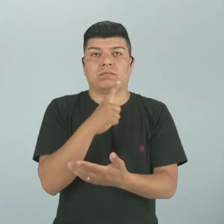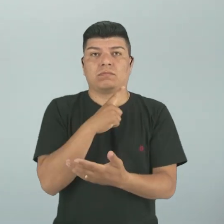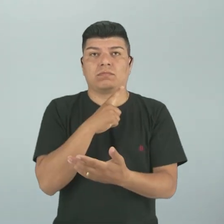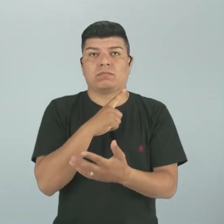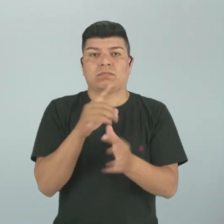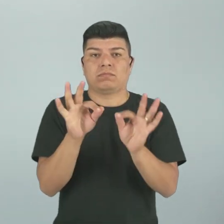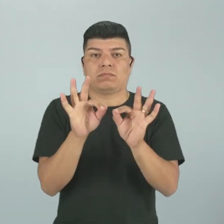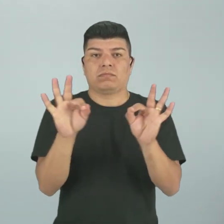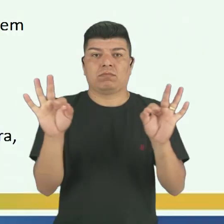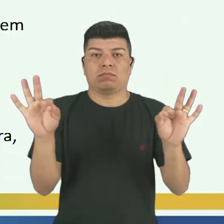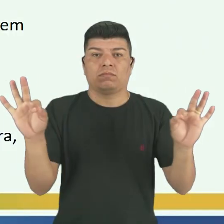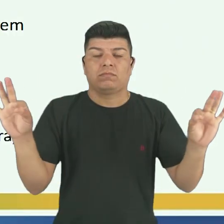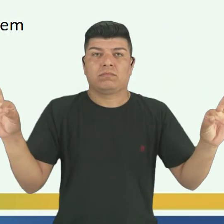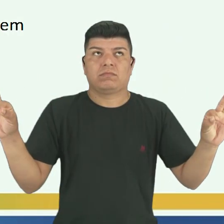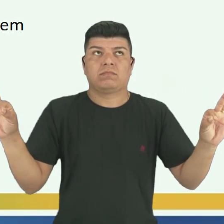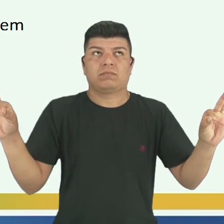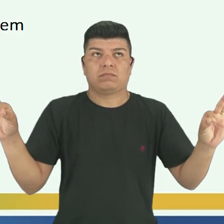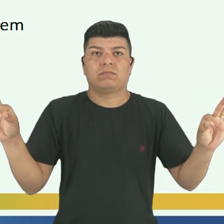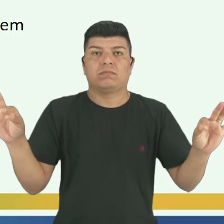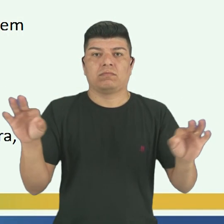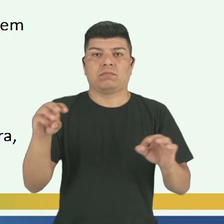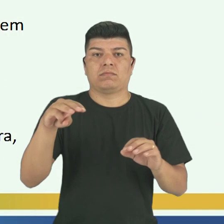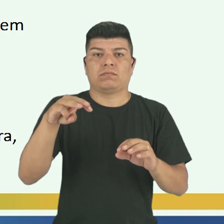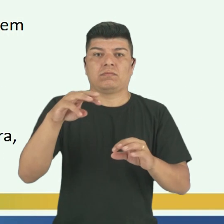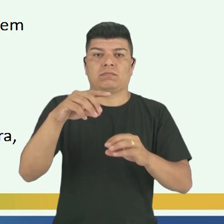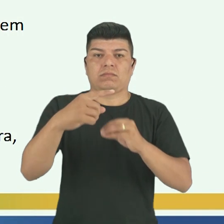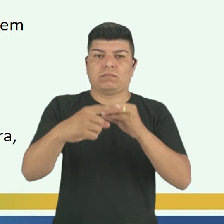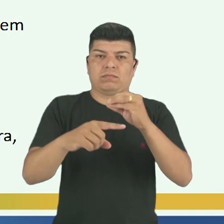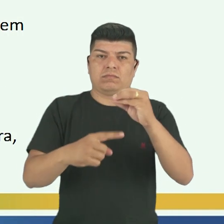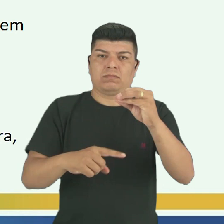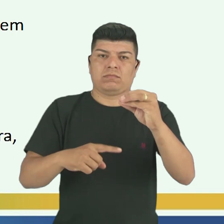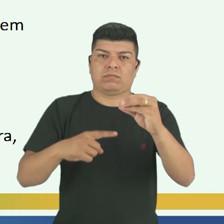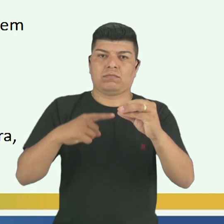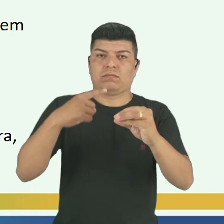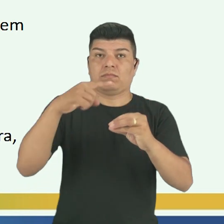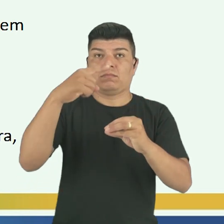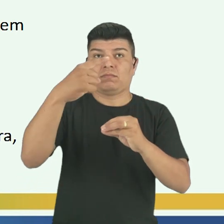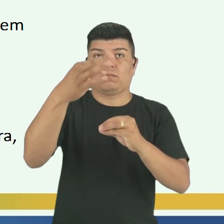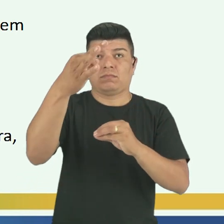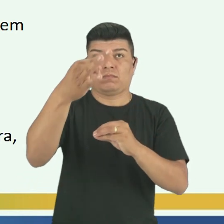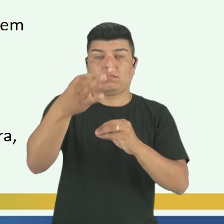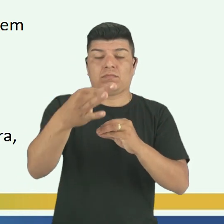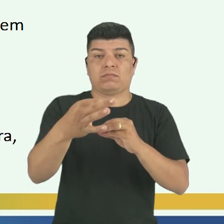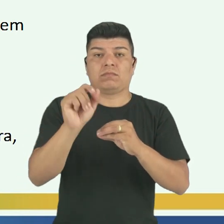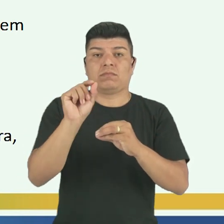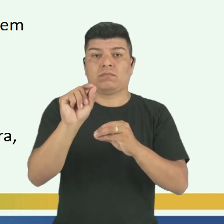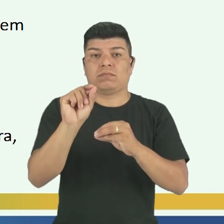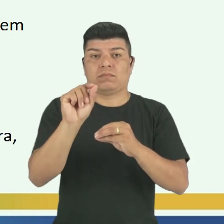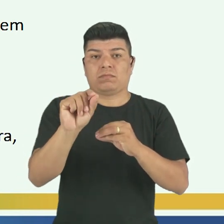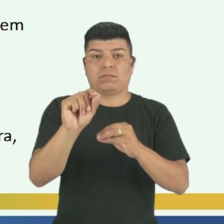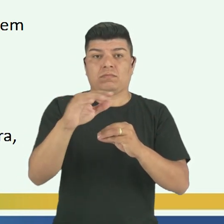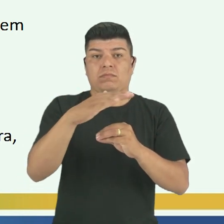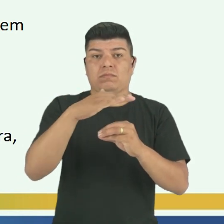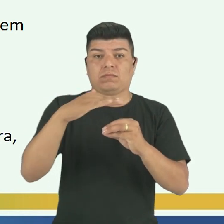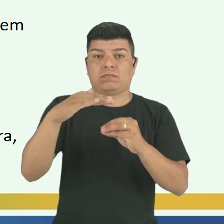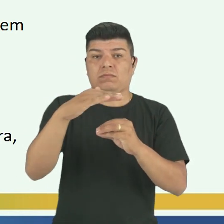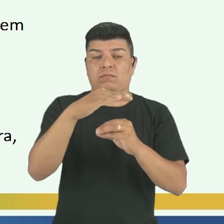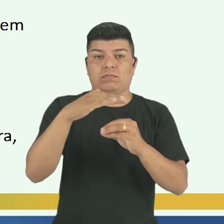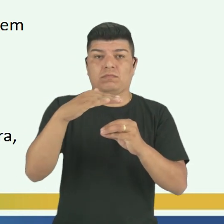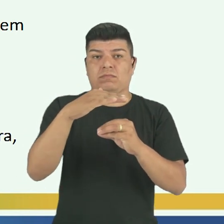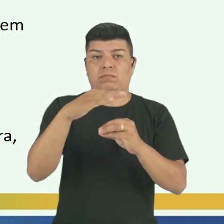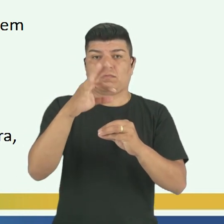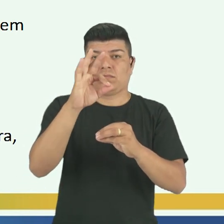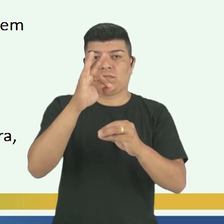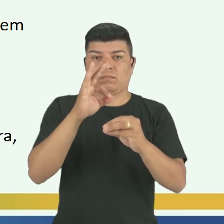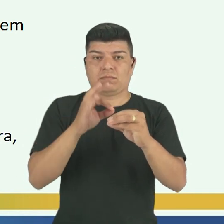uma linha chamada a linha do Meridiano de Greenwich, que passa exatamente em cima do distrito de